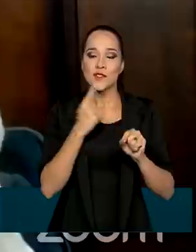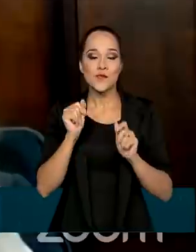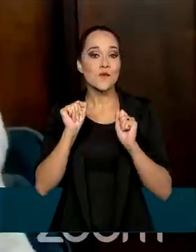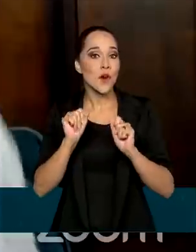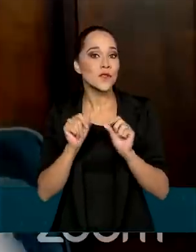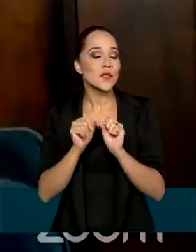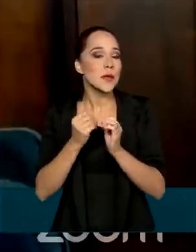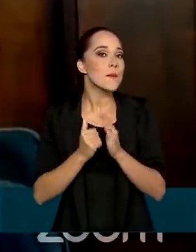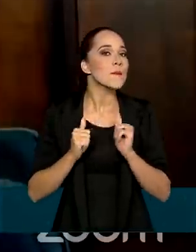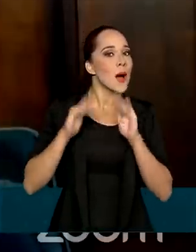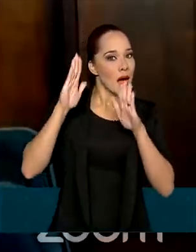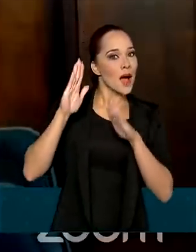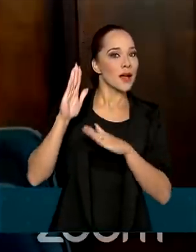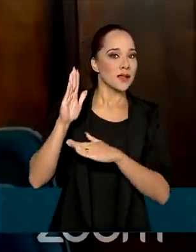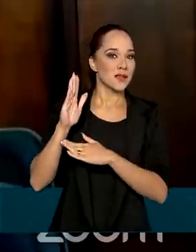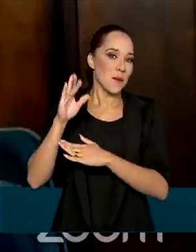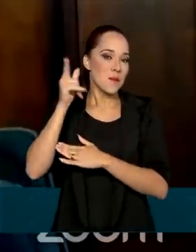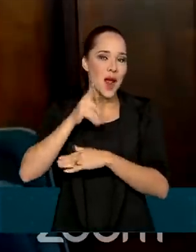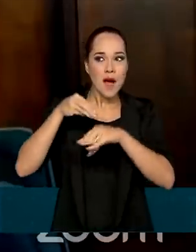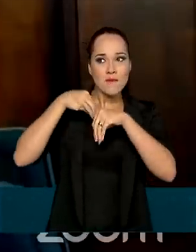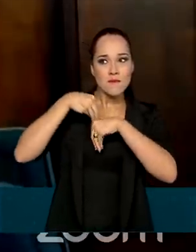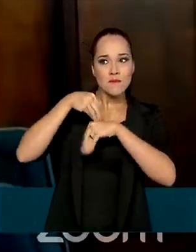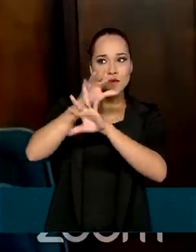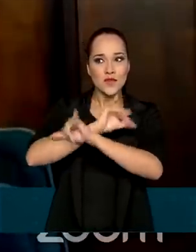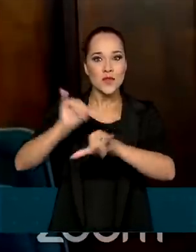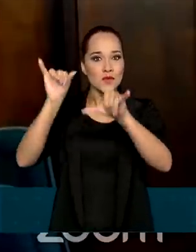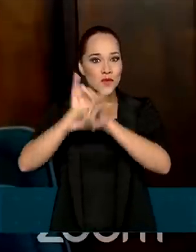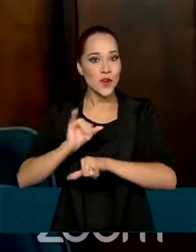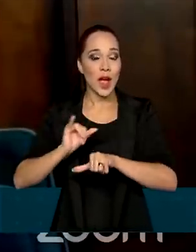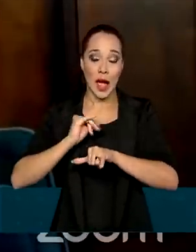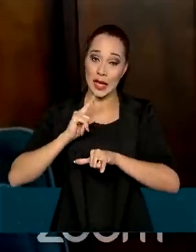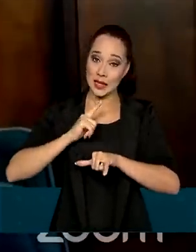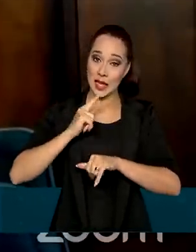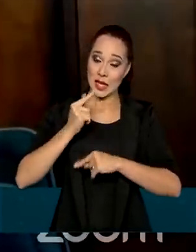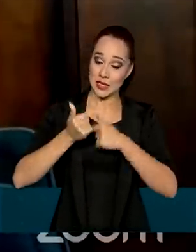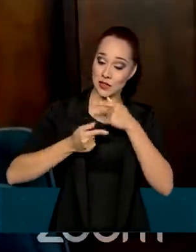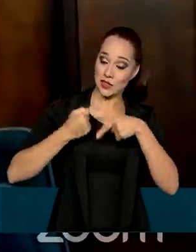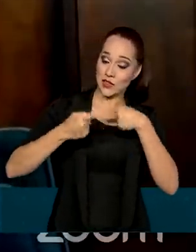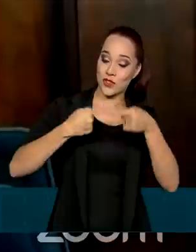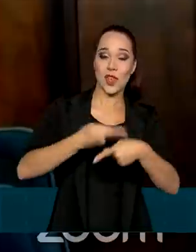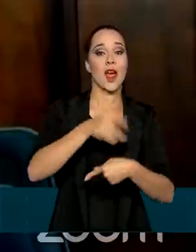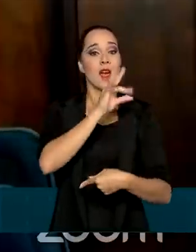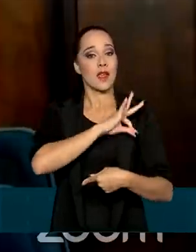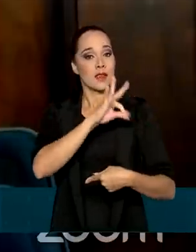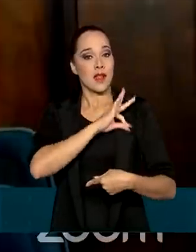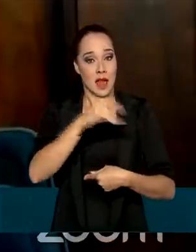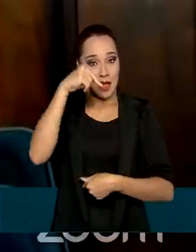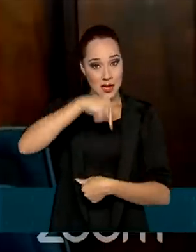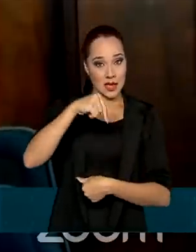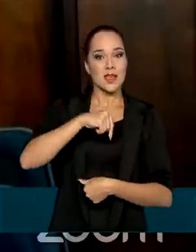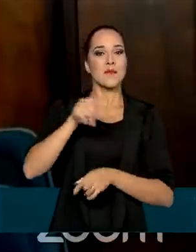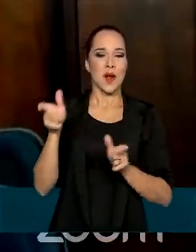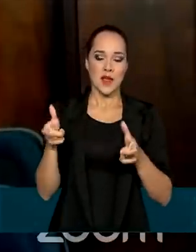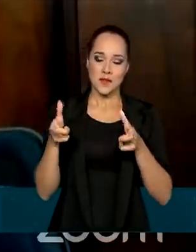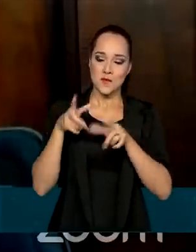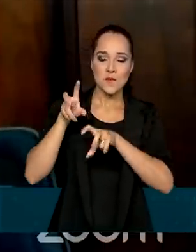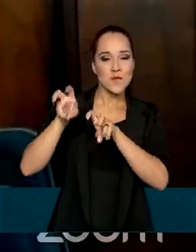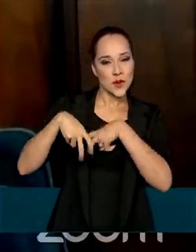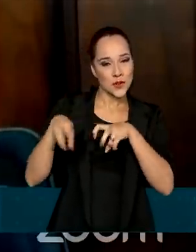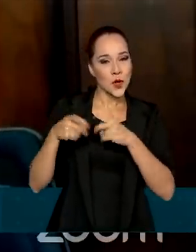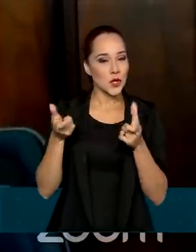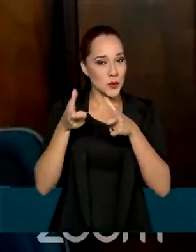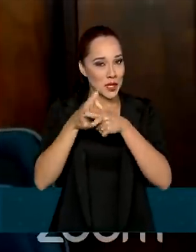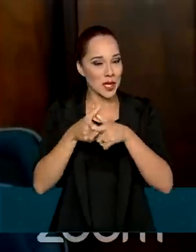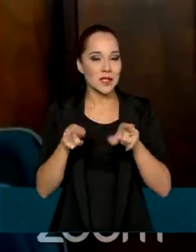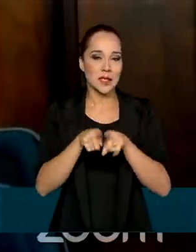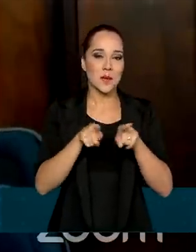fazer mais para promover e gerar renda aqui para os nossos pequenos produtores e